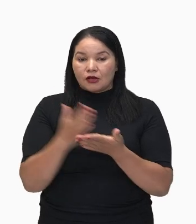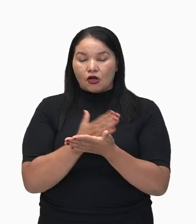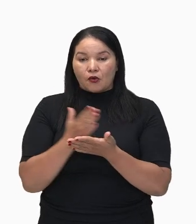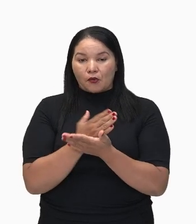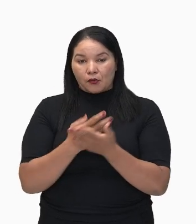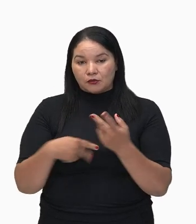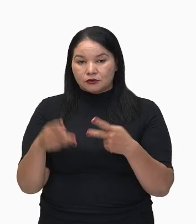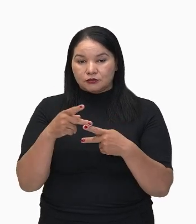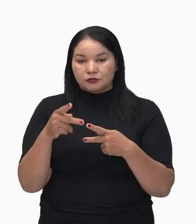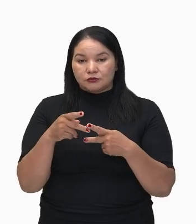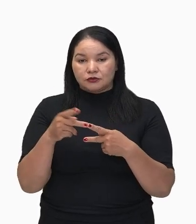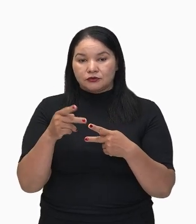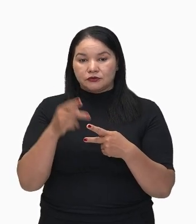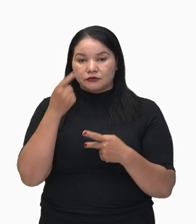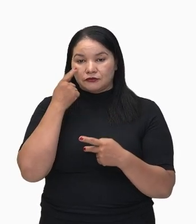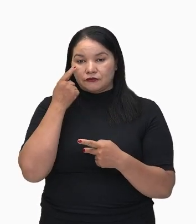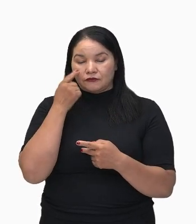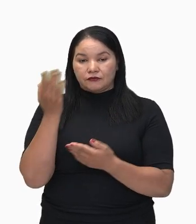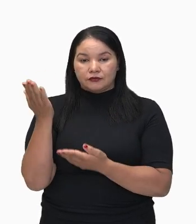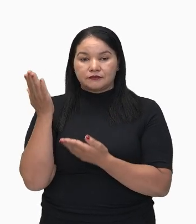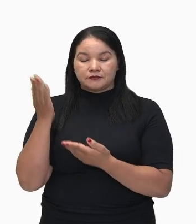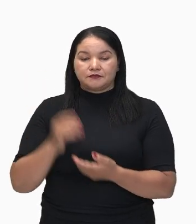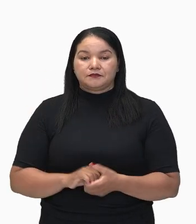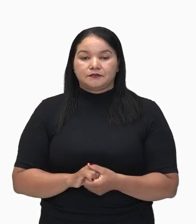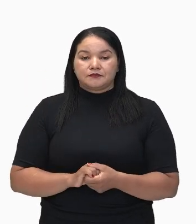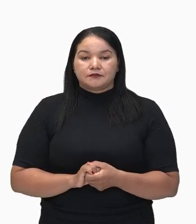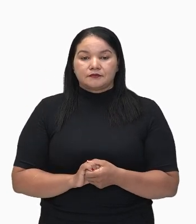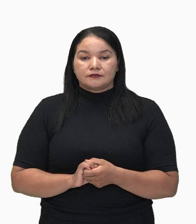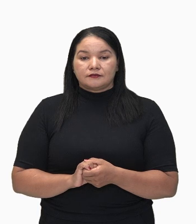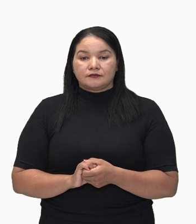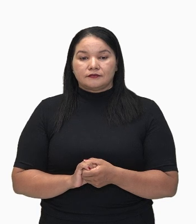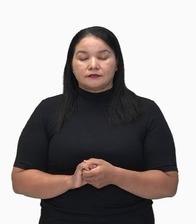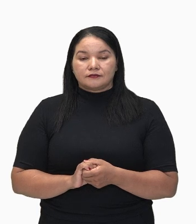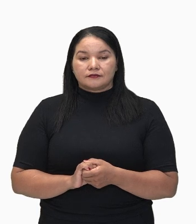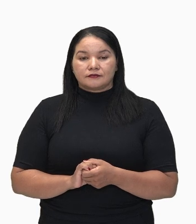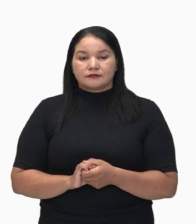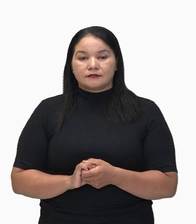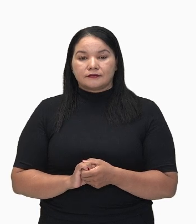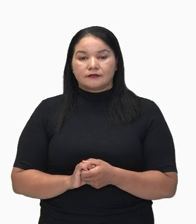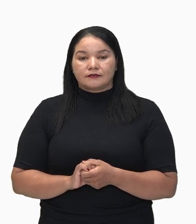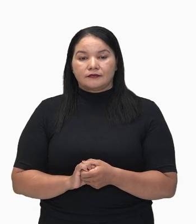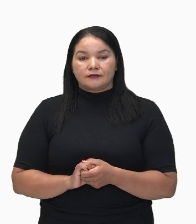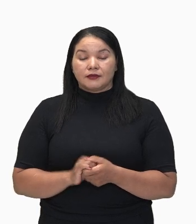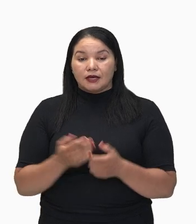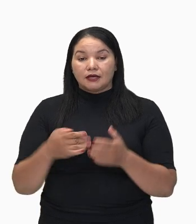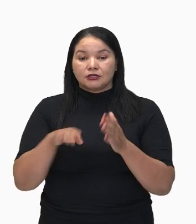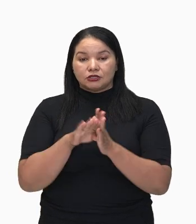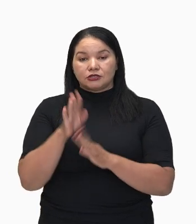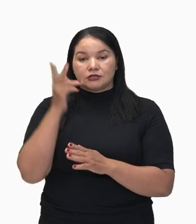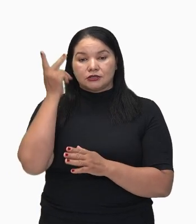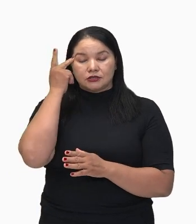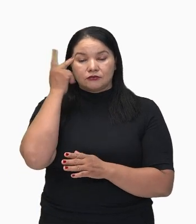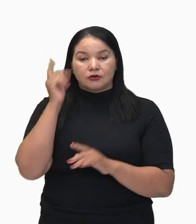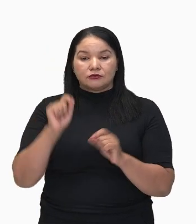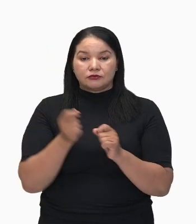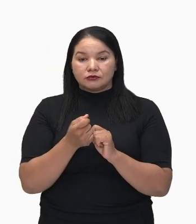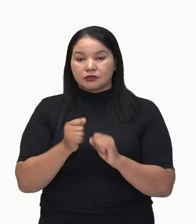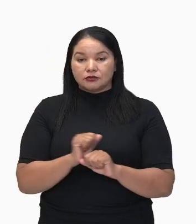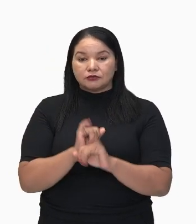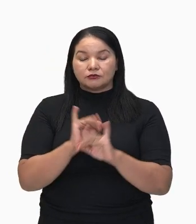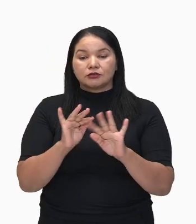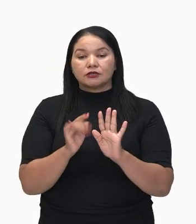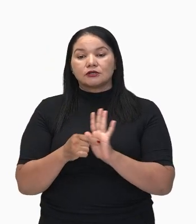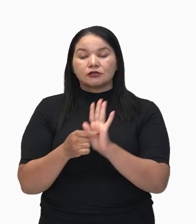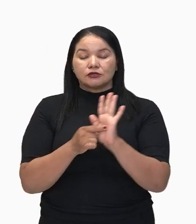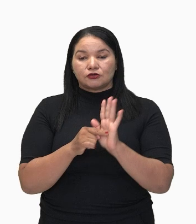só. Observe aí. Então, temos o texto aí que diz assim, ó. Diz assim. Chega a São Paulo uma exposição com fotos.